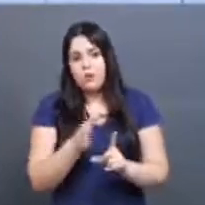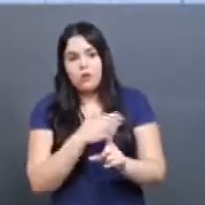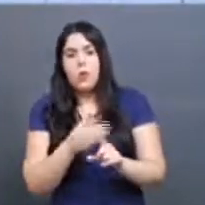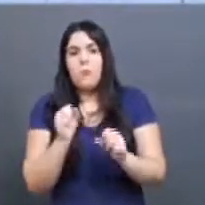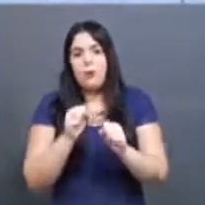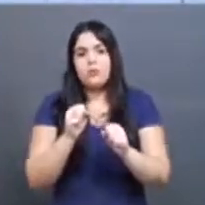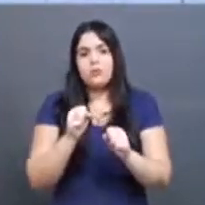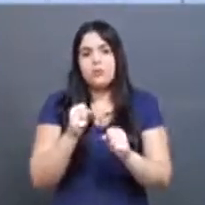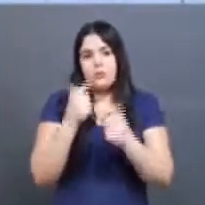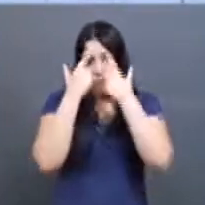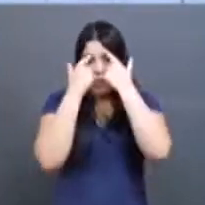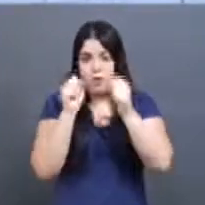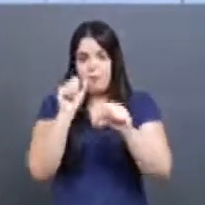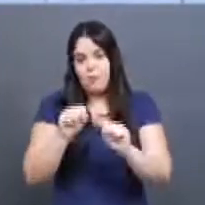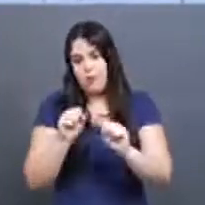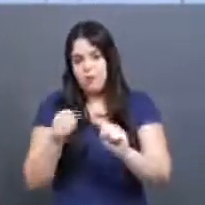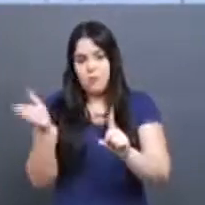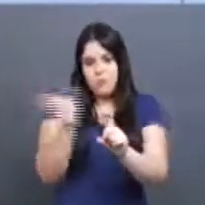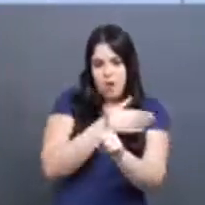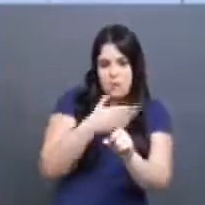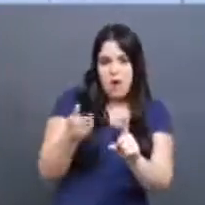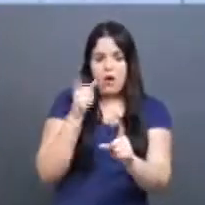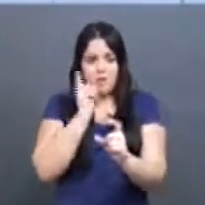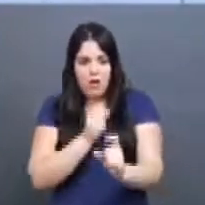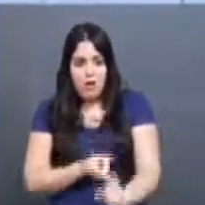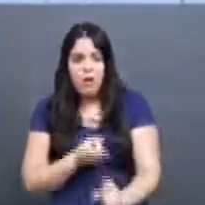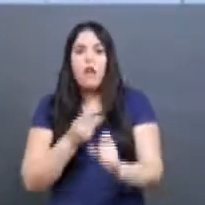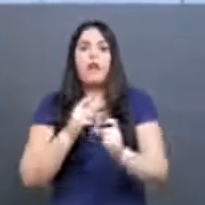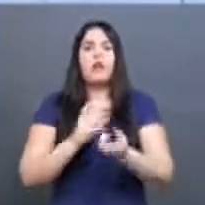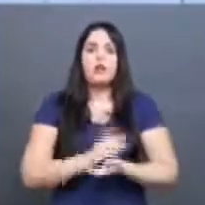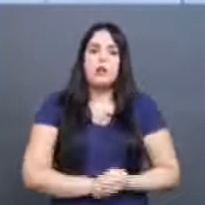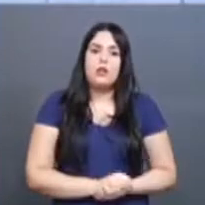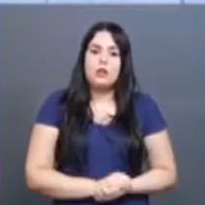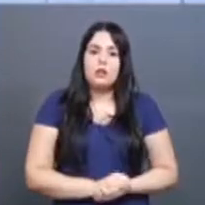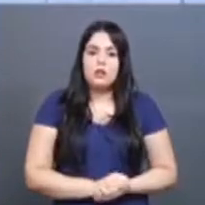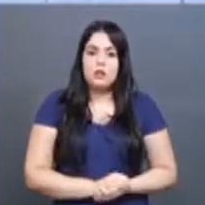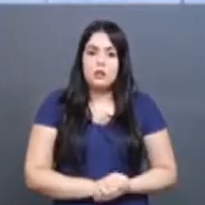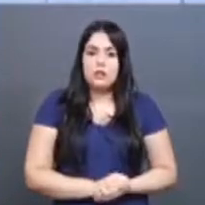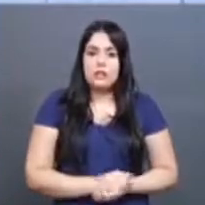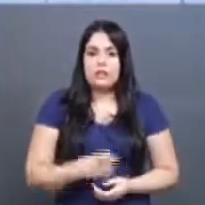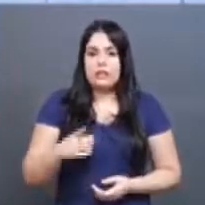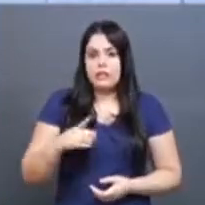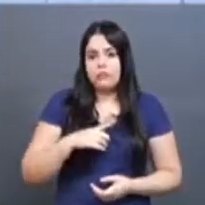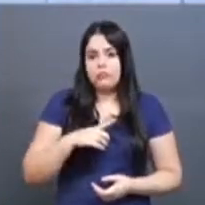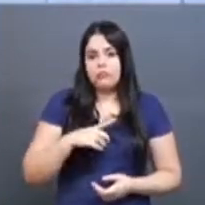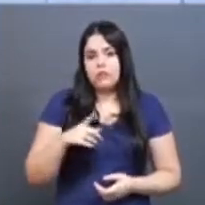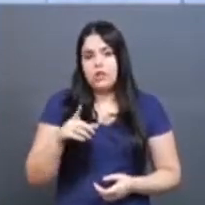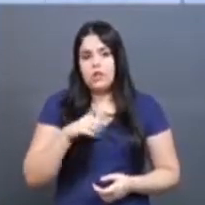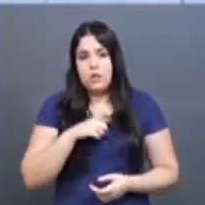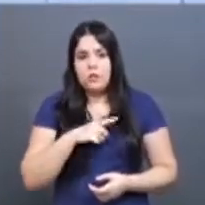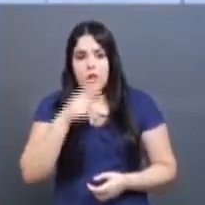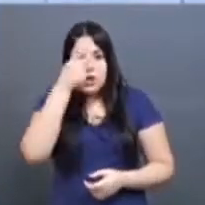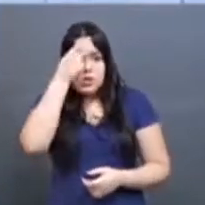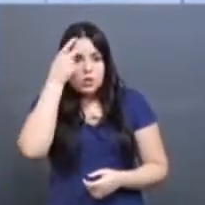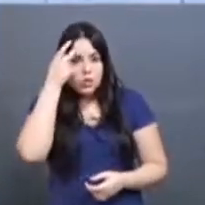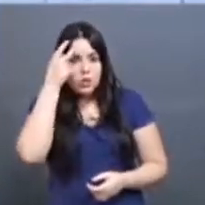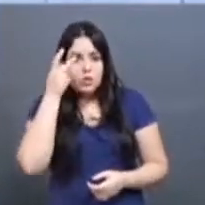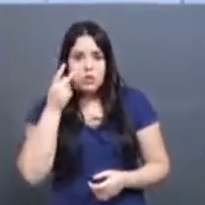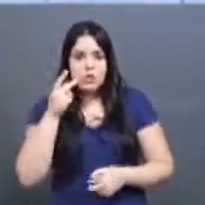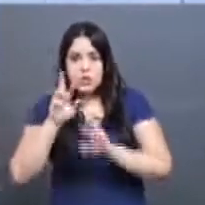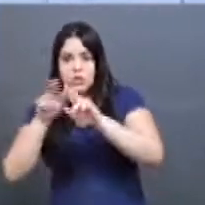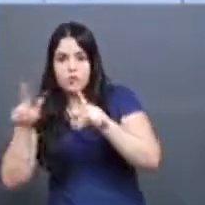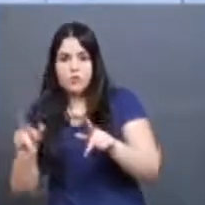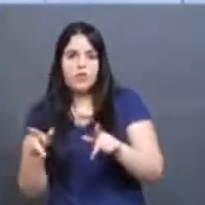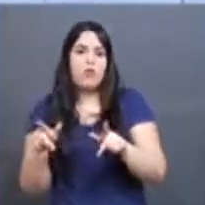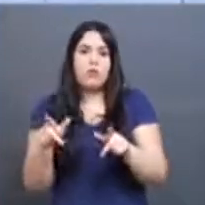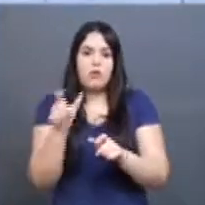ser uma agressão física, uma agressão verbal ou moral, que envolve pessoas que têm diferentes